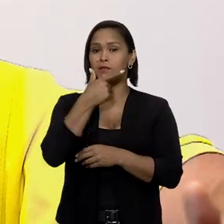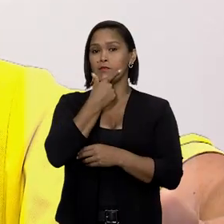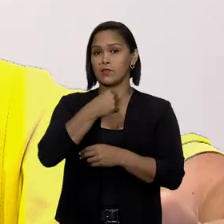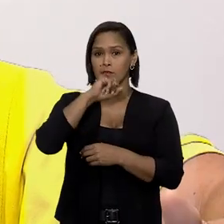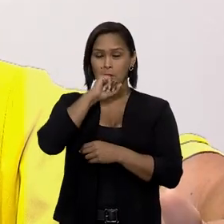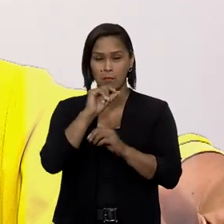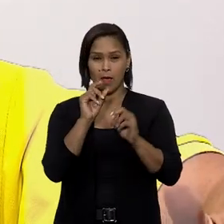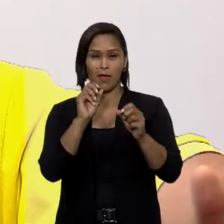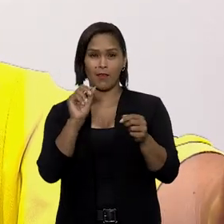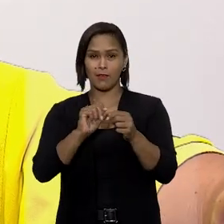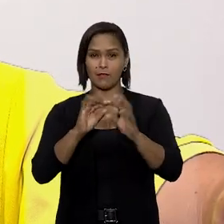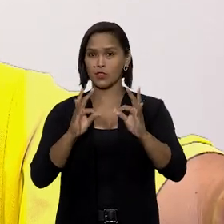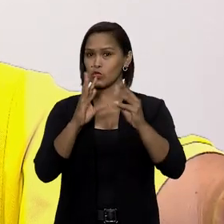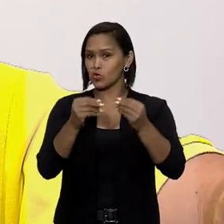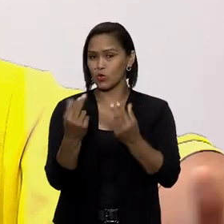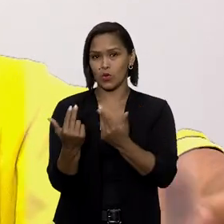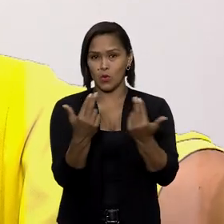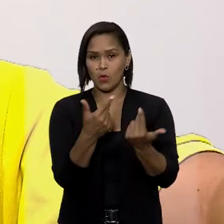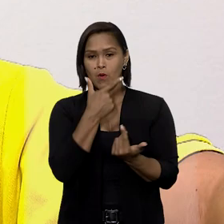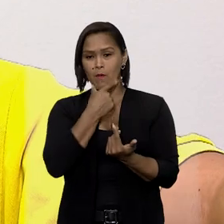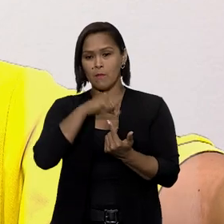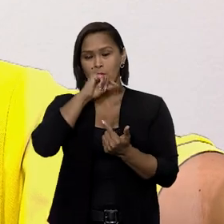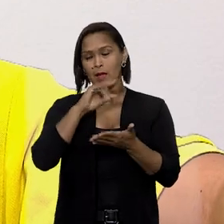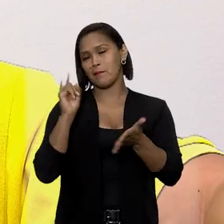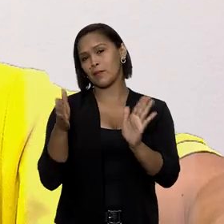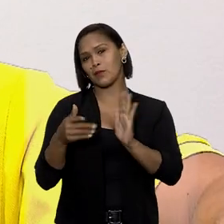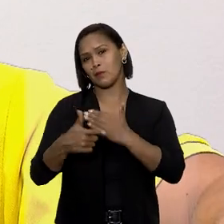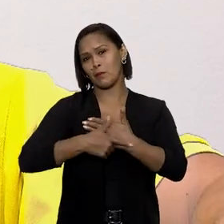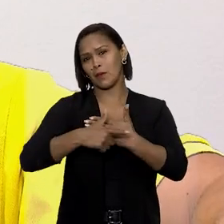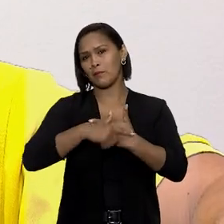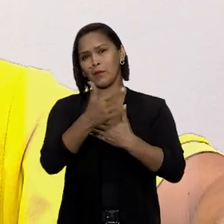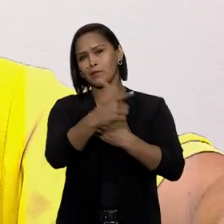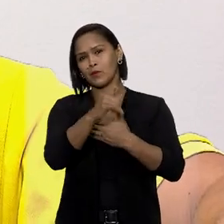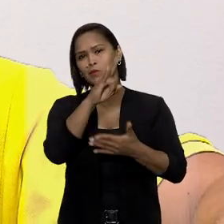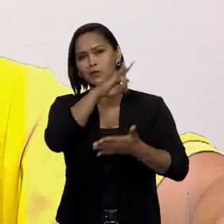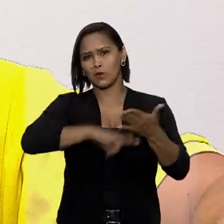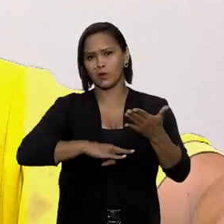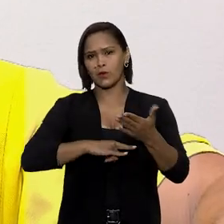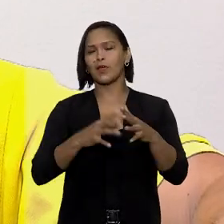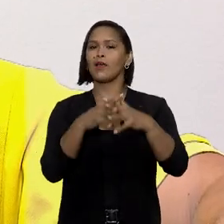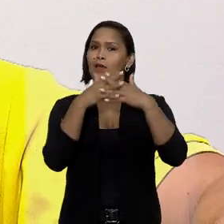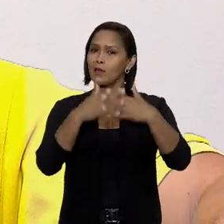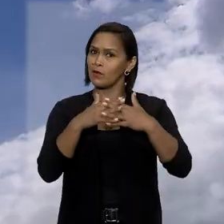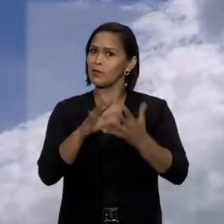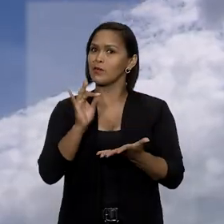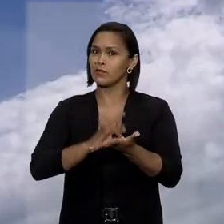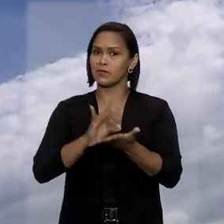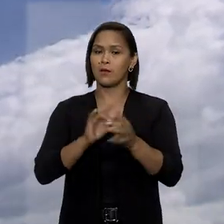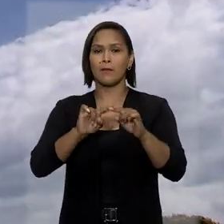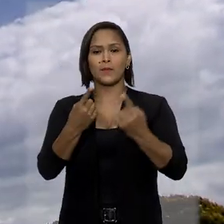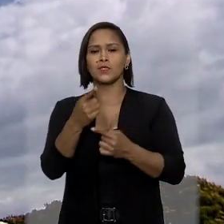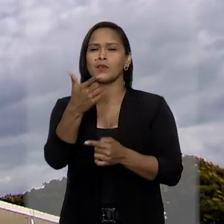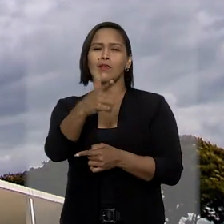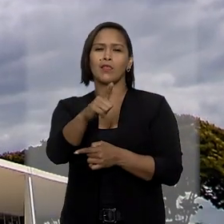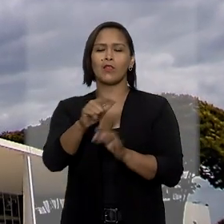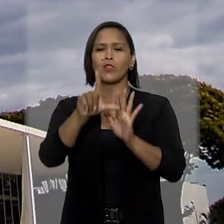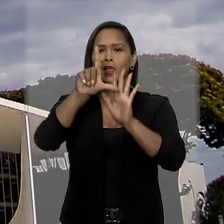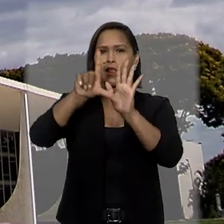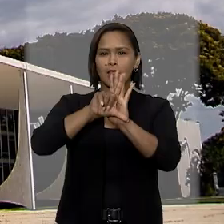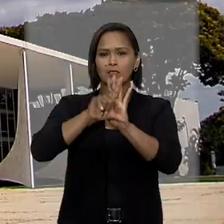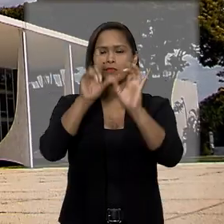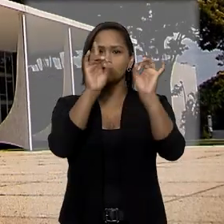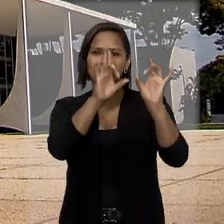pai que faz tudo como o pai, mas não é o pai no papel. Aí complicava muito. Apesar de não haver